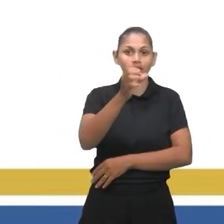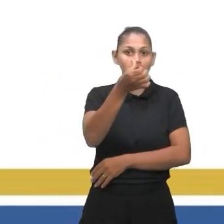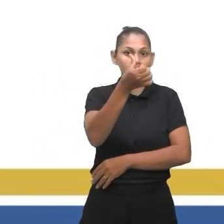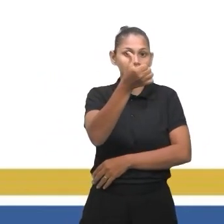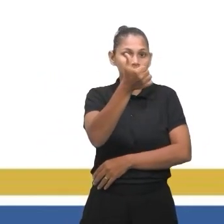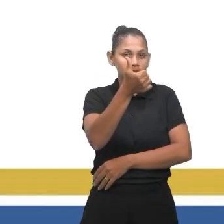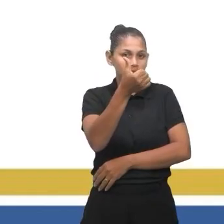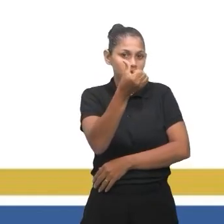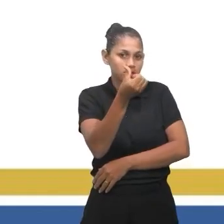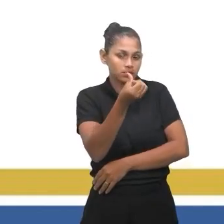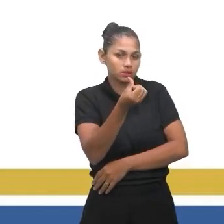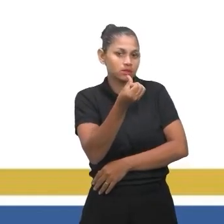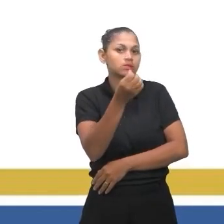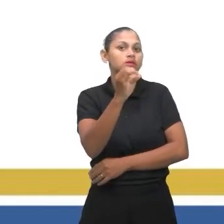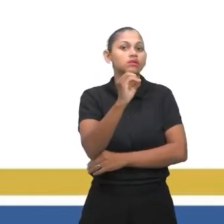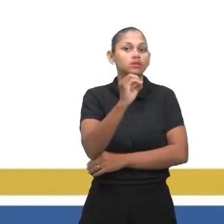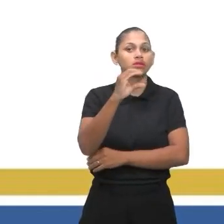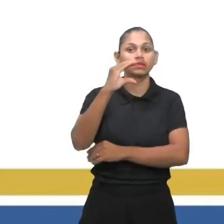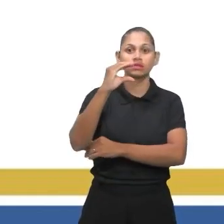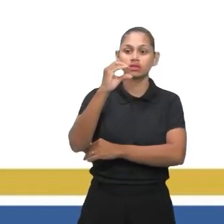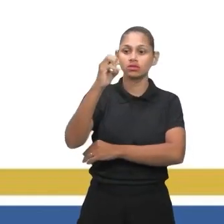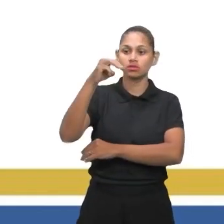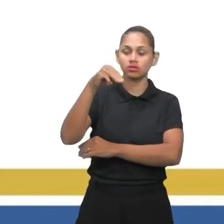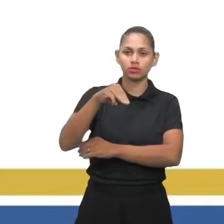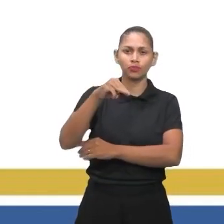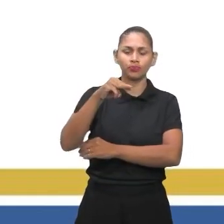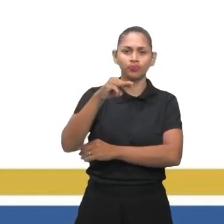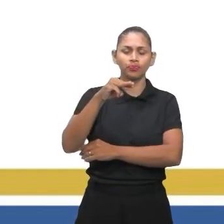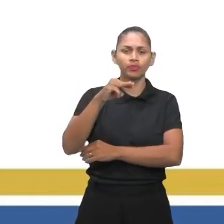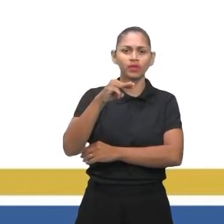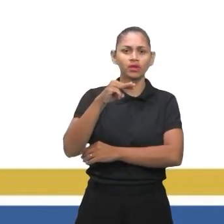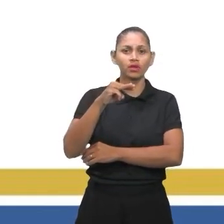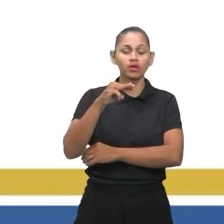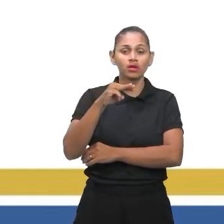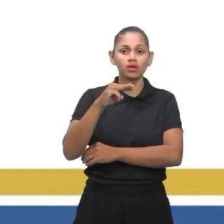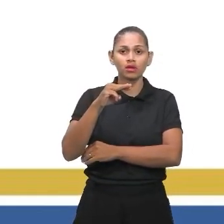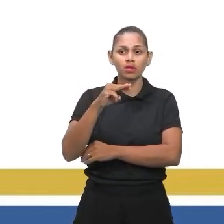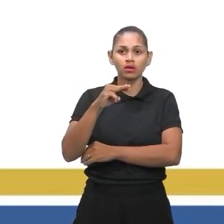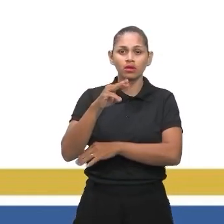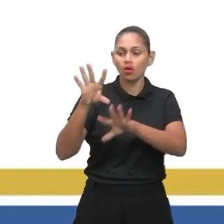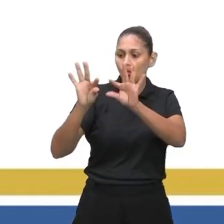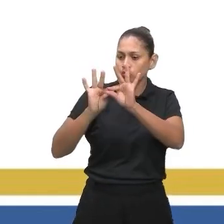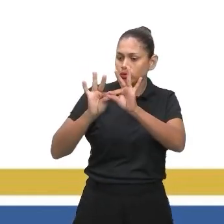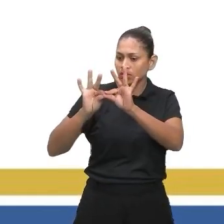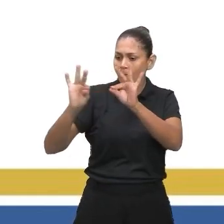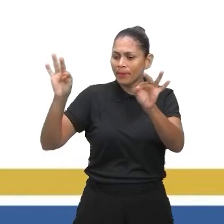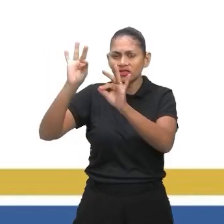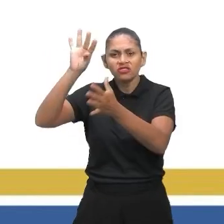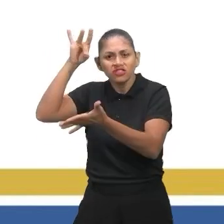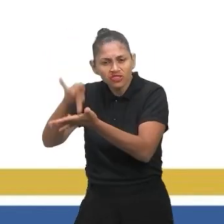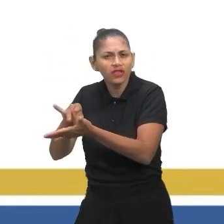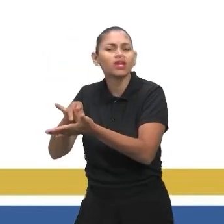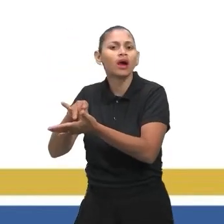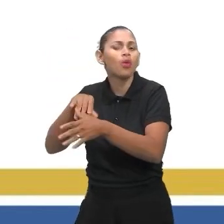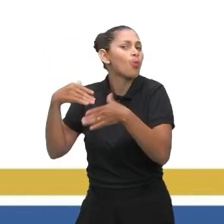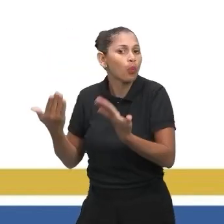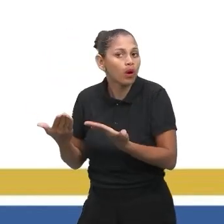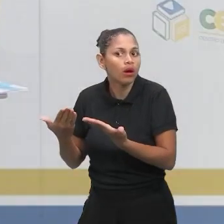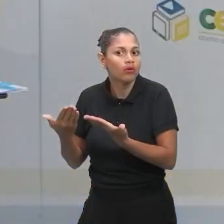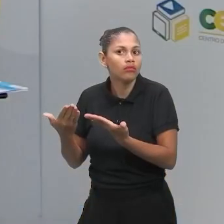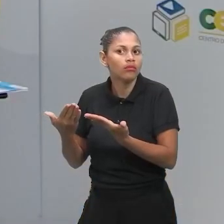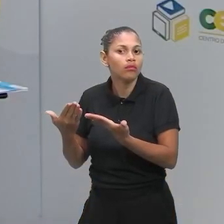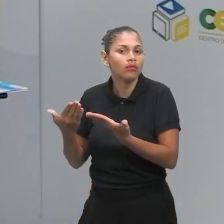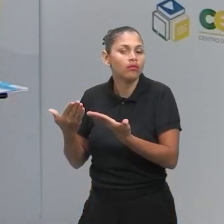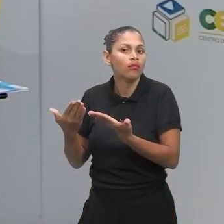O tamanho real do comprimento é o quê? 38,4 metros. Ah, professor, mal se eu coloquei em centímetros. Importante você